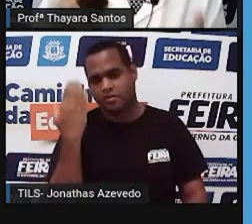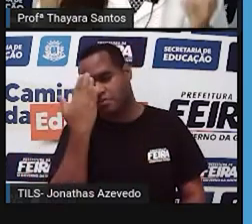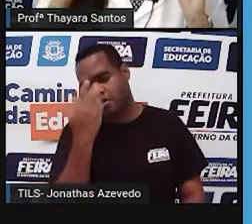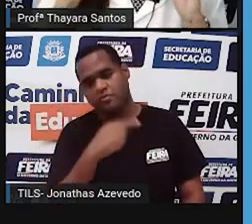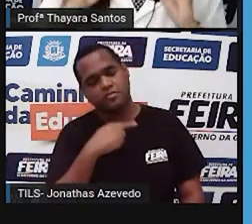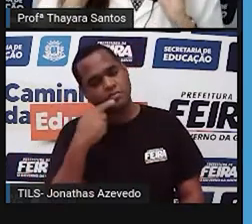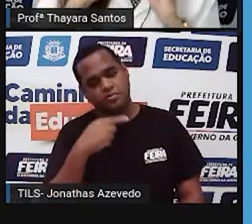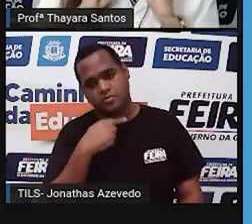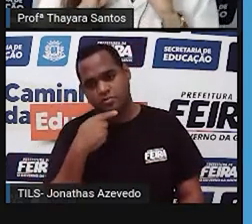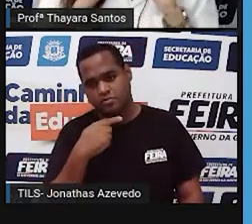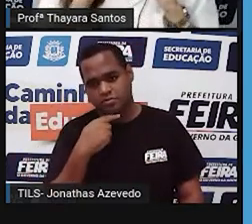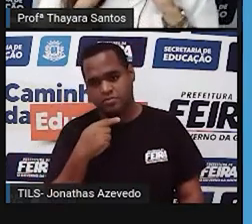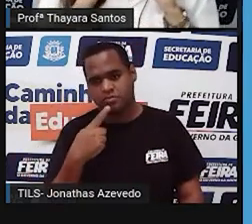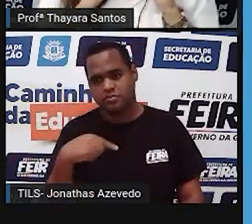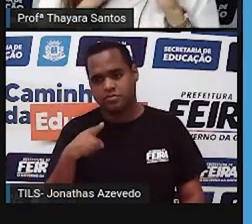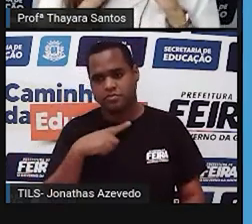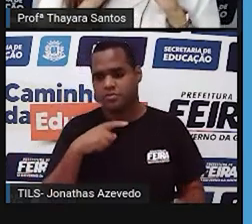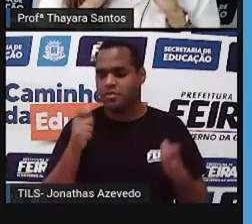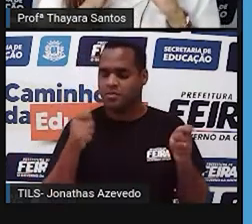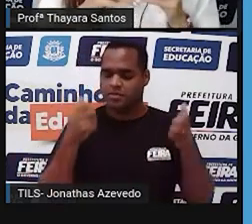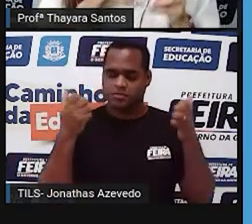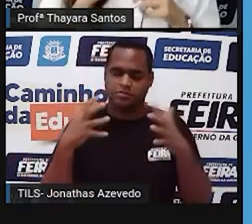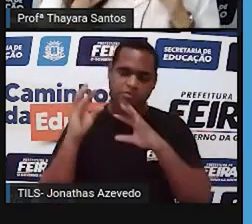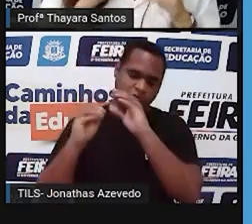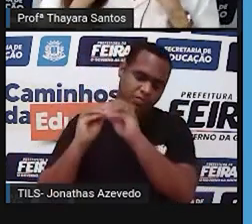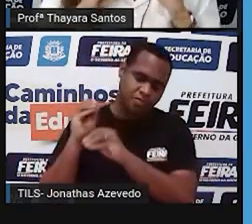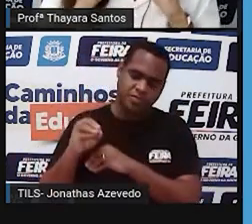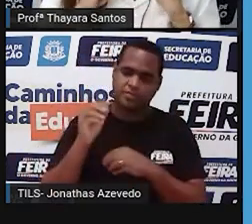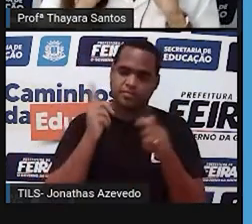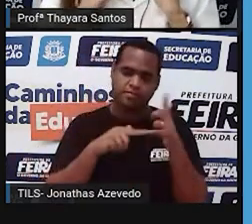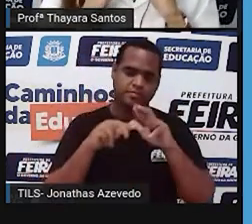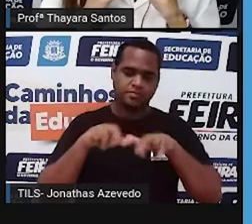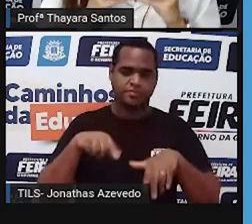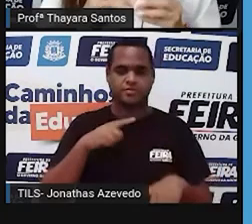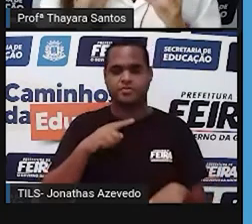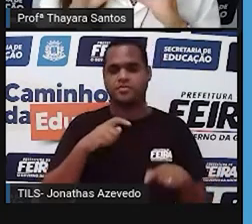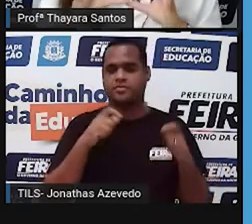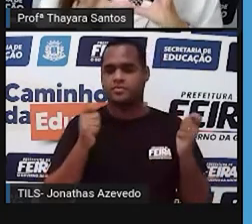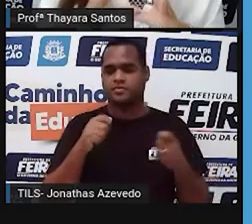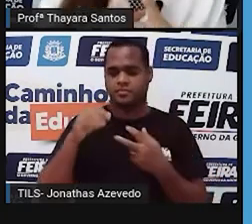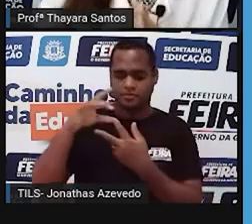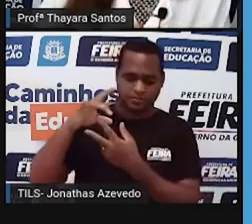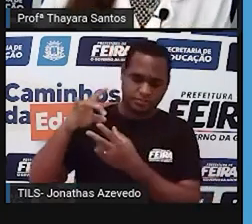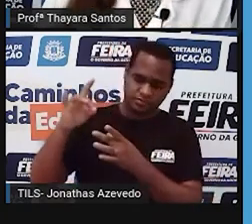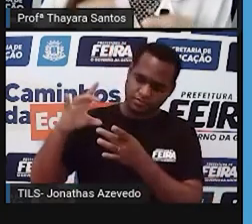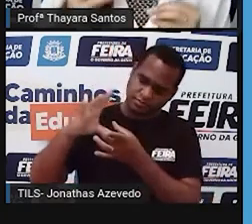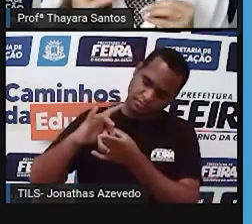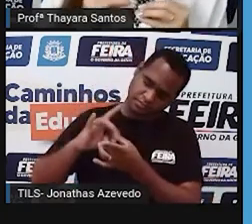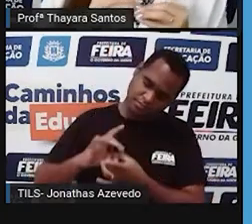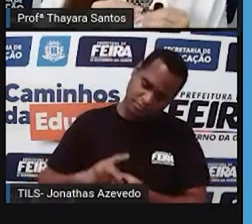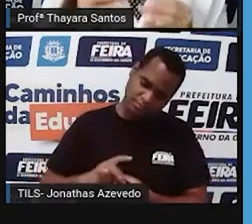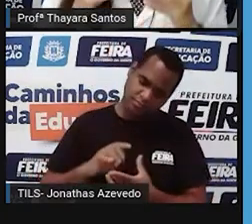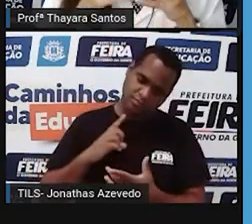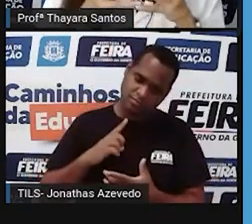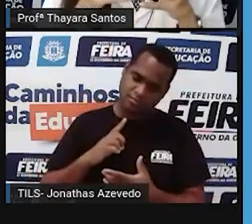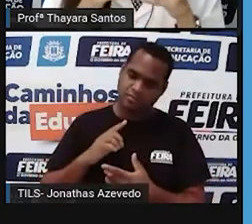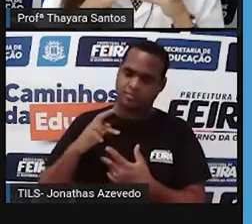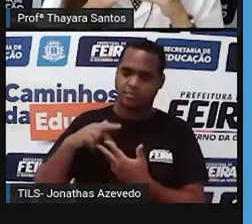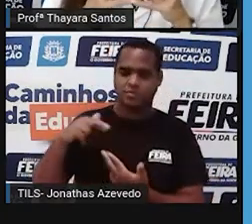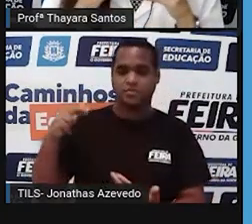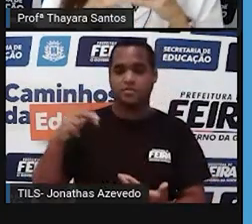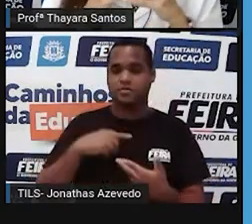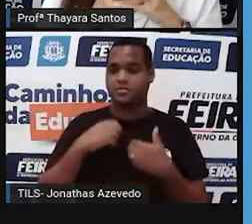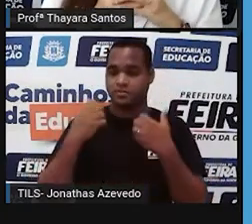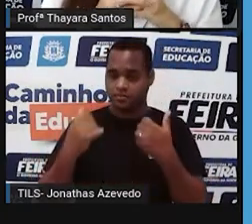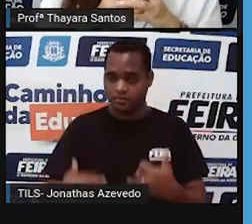célula. Então, para ele poder caber lá dentro, ele precisa estar todo enroladinho. Então, o cromossomo é DNA todo